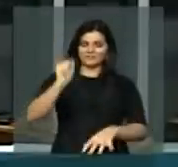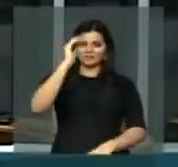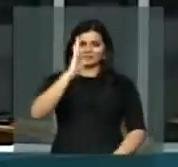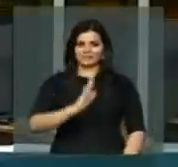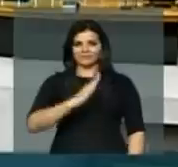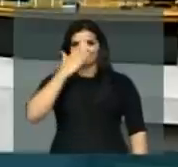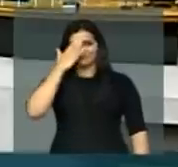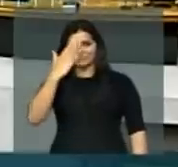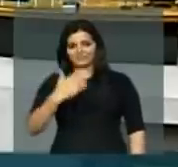Muito obrigado. Obrigado. Obrigado. Obrigado. Obrigado.